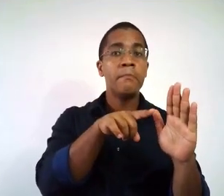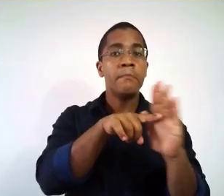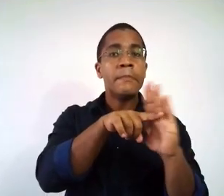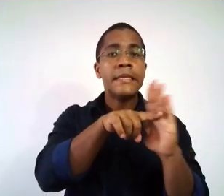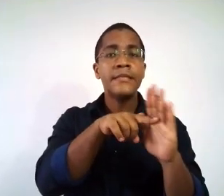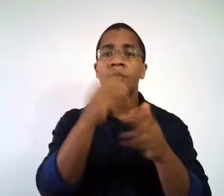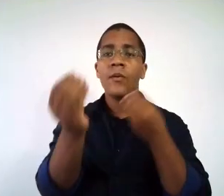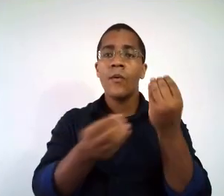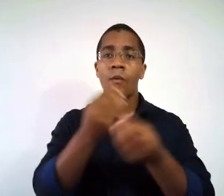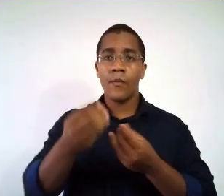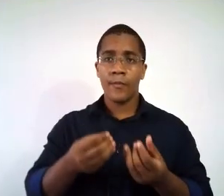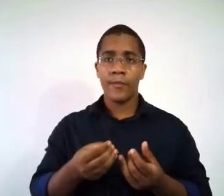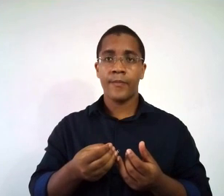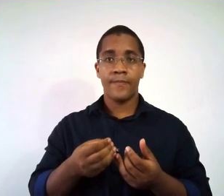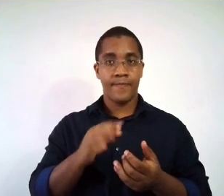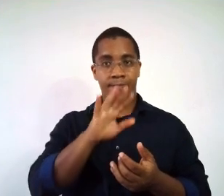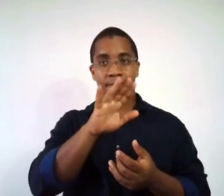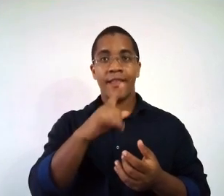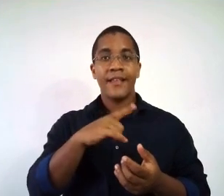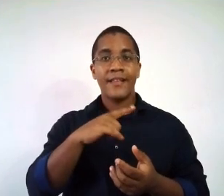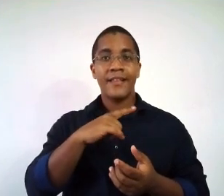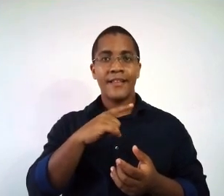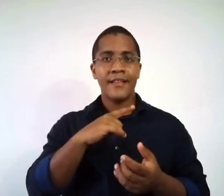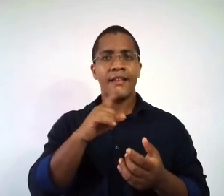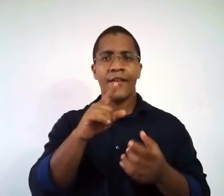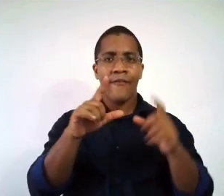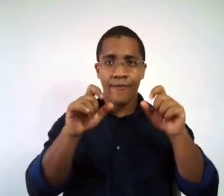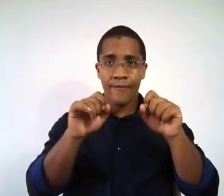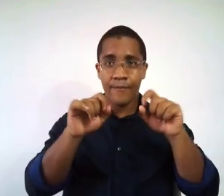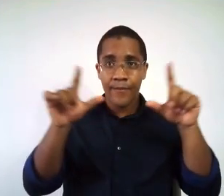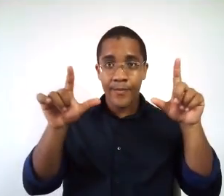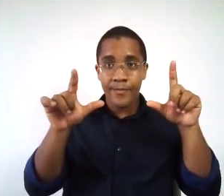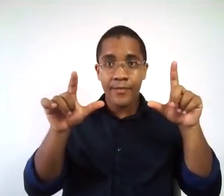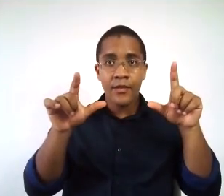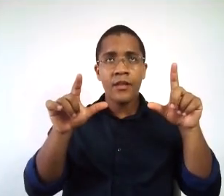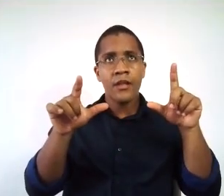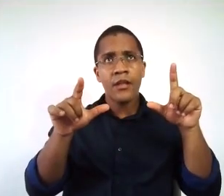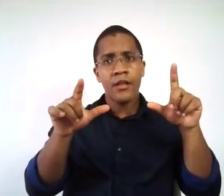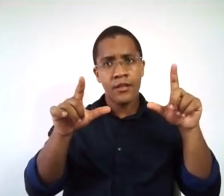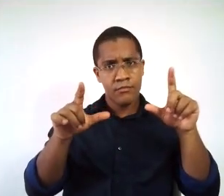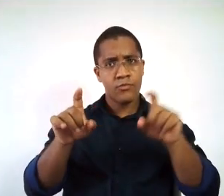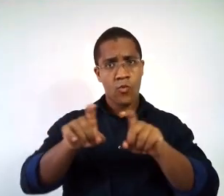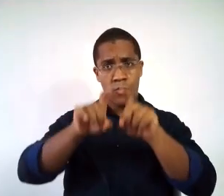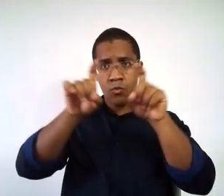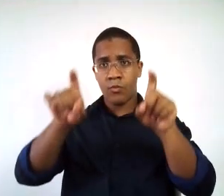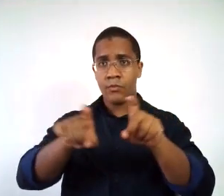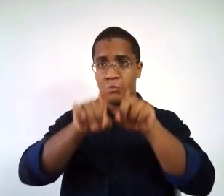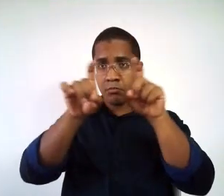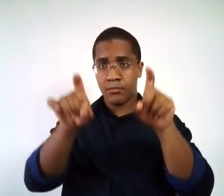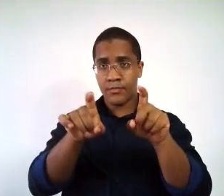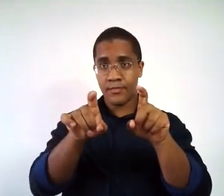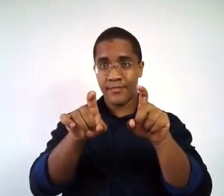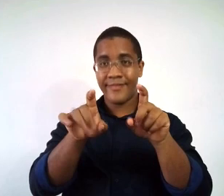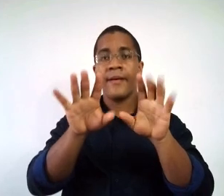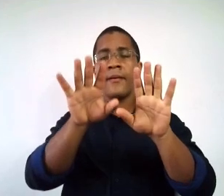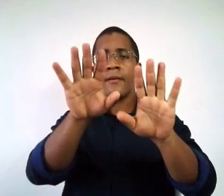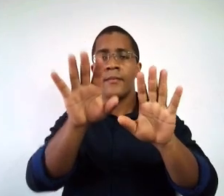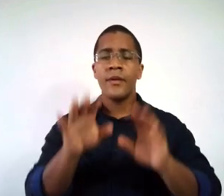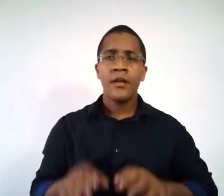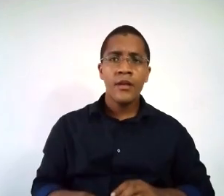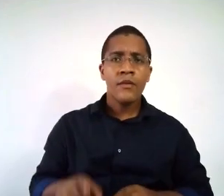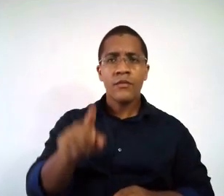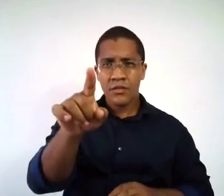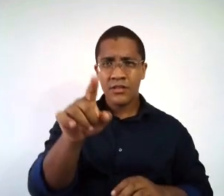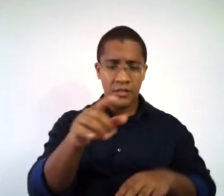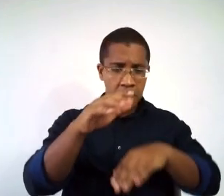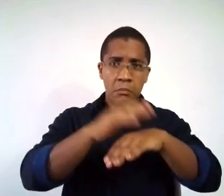o instrumento da coleta da sua pesquisa, tá? Nesse caso, como a gente está trabalhando com imagem, a gente trabalhou